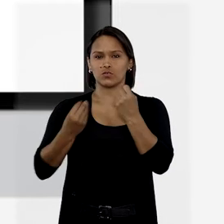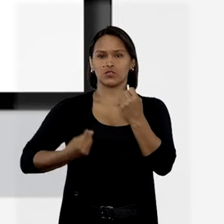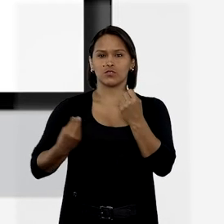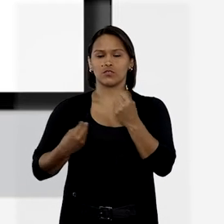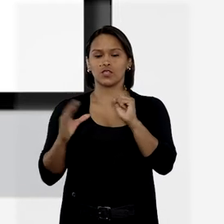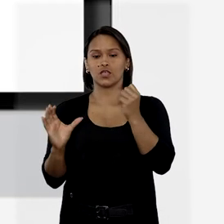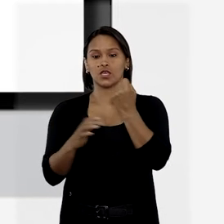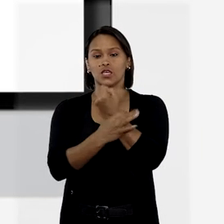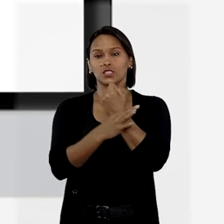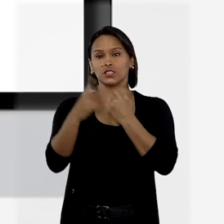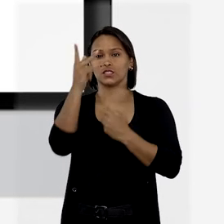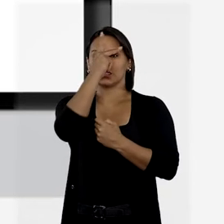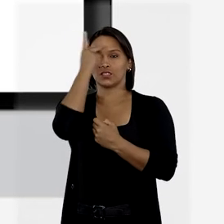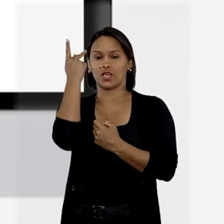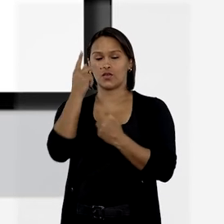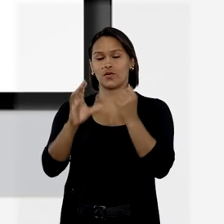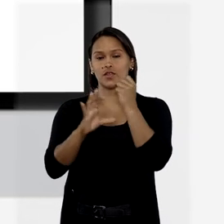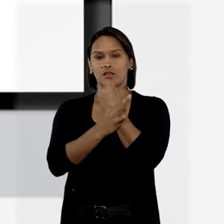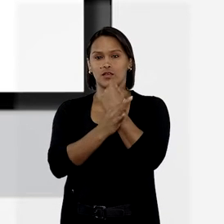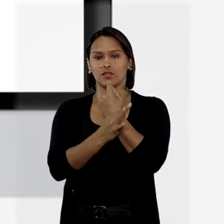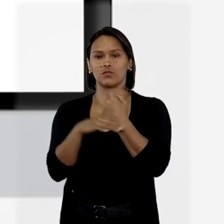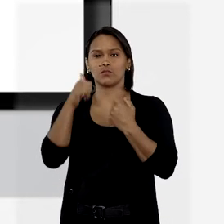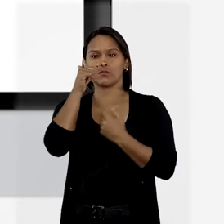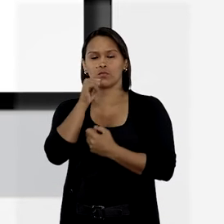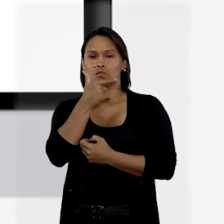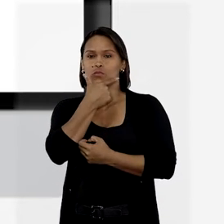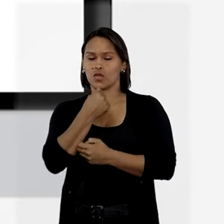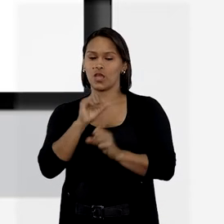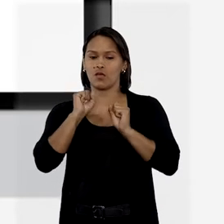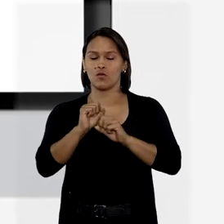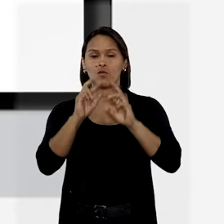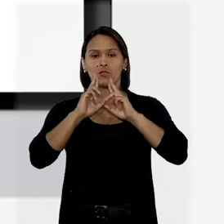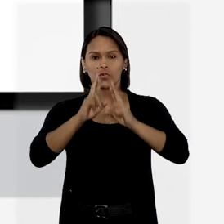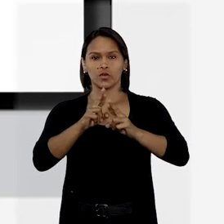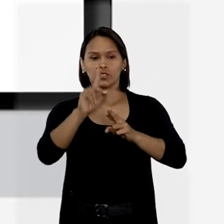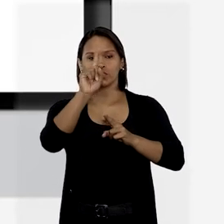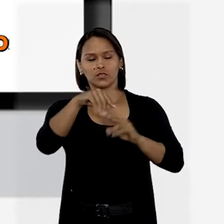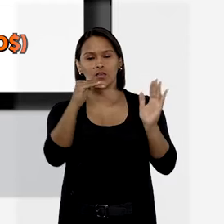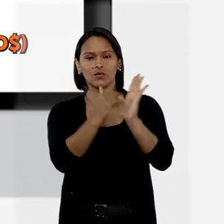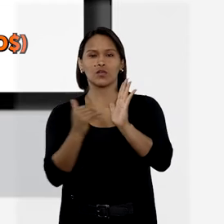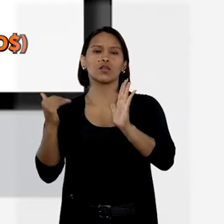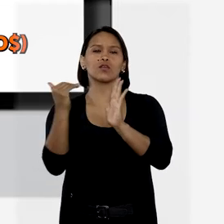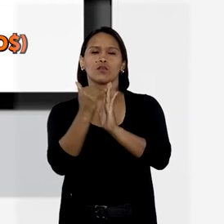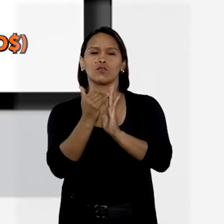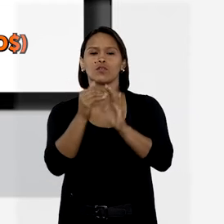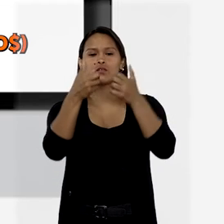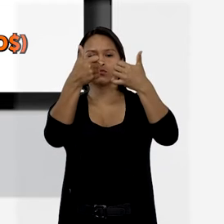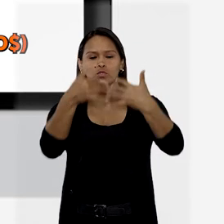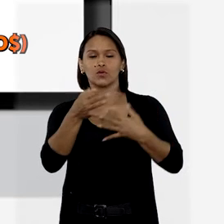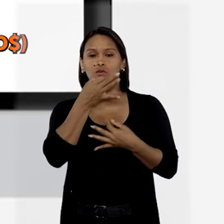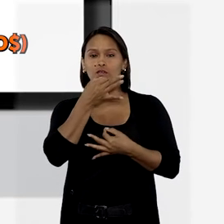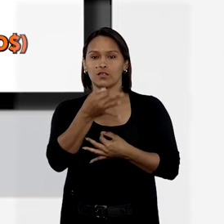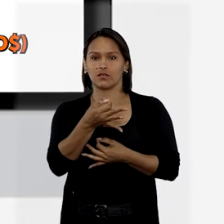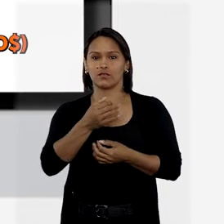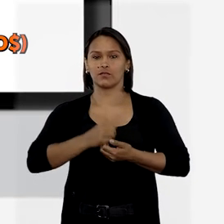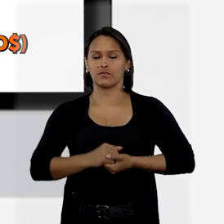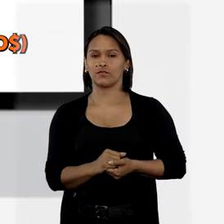Segurado e Segurada. Um bom resultado é alcançado com o seguinte critério.